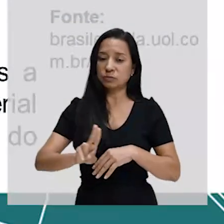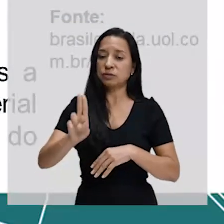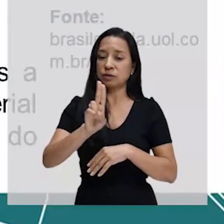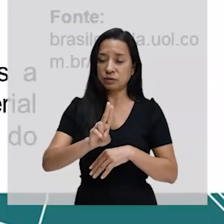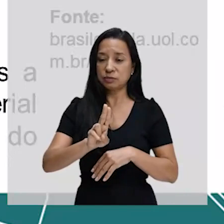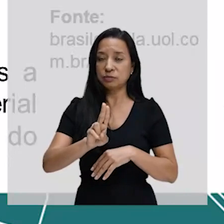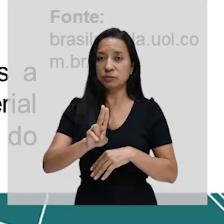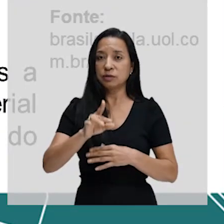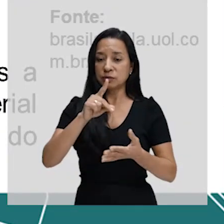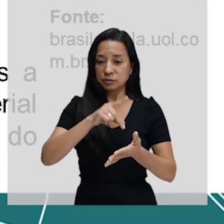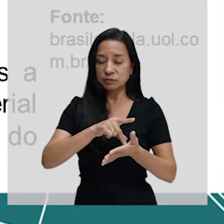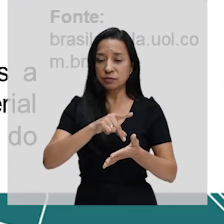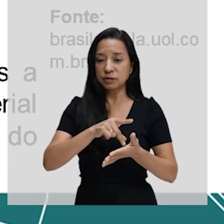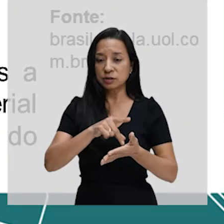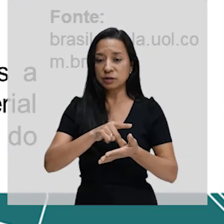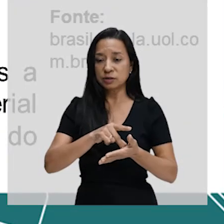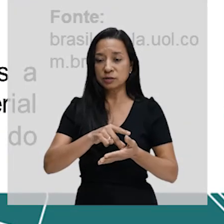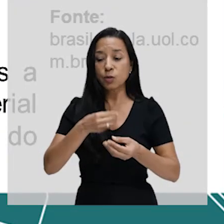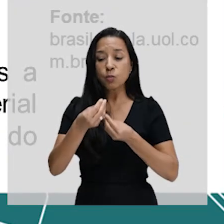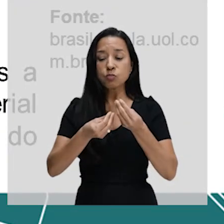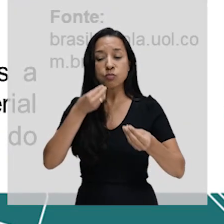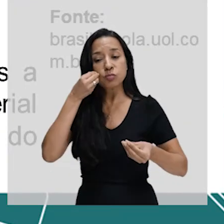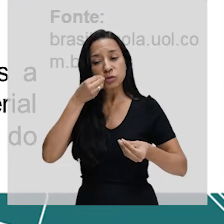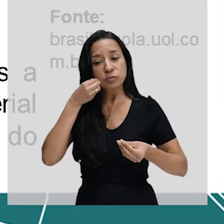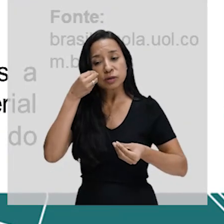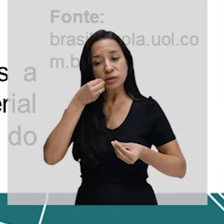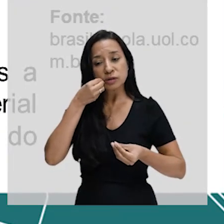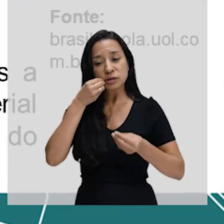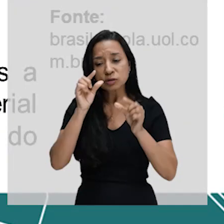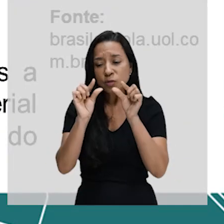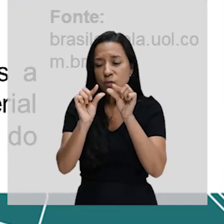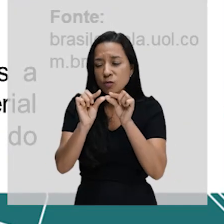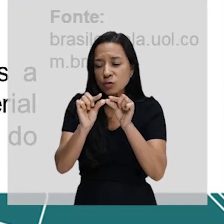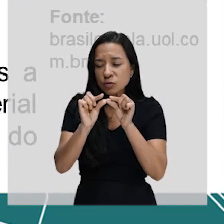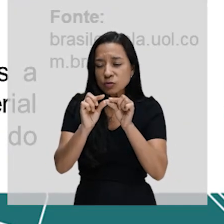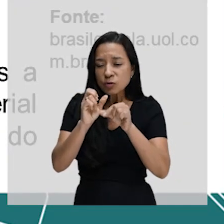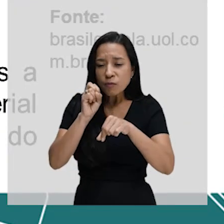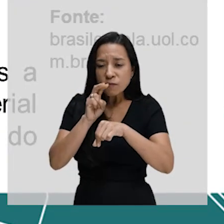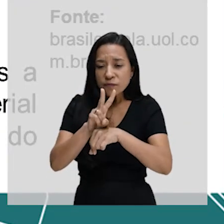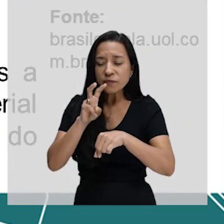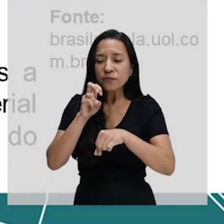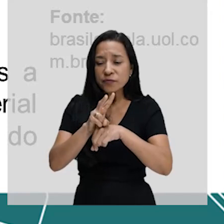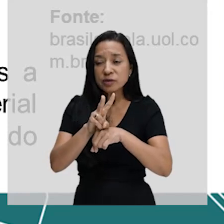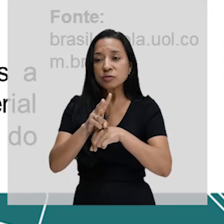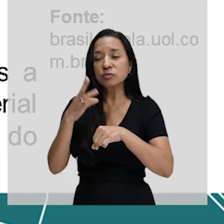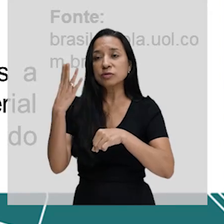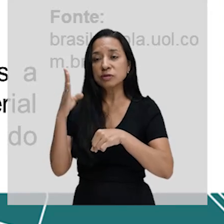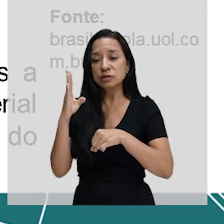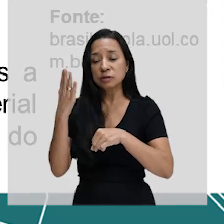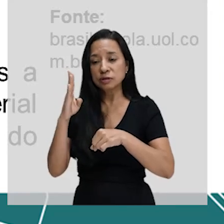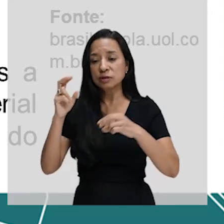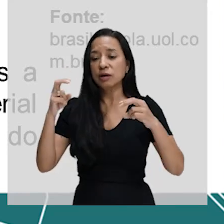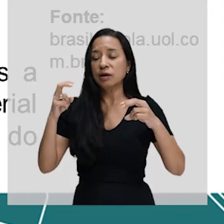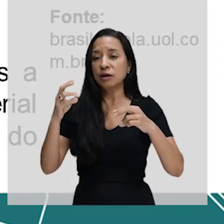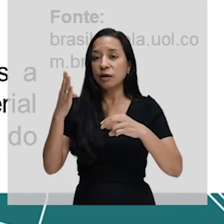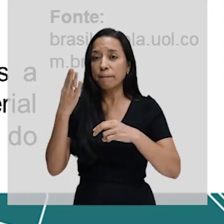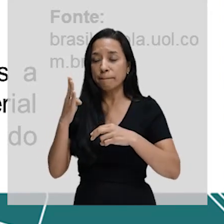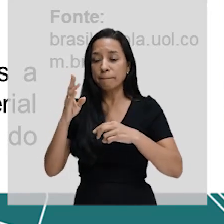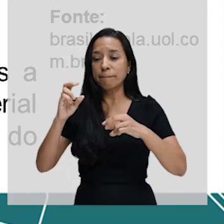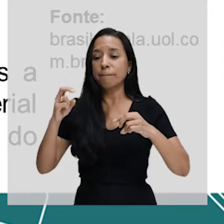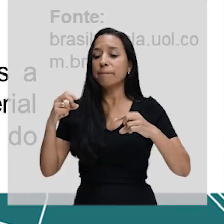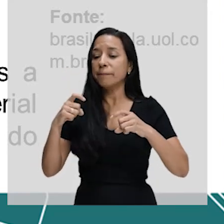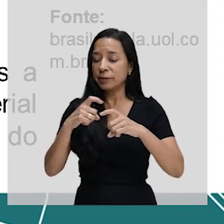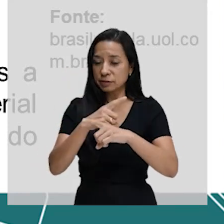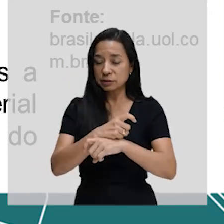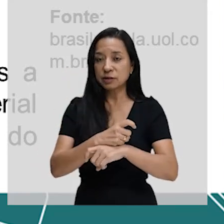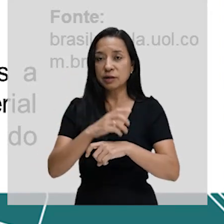como organismo experimental são micro-organismos, como vírus e bactérias. Principalmente,